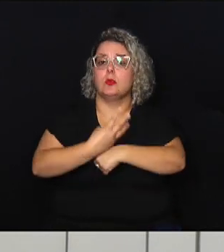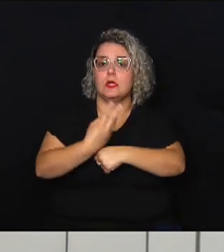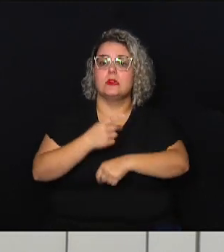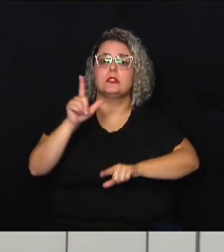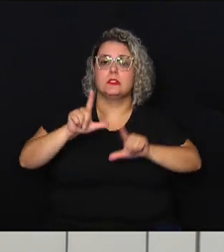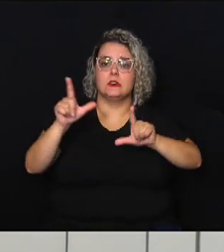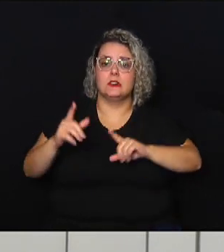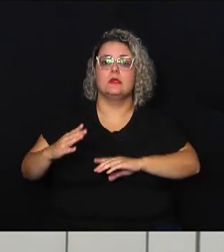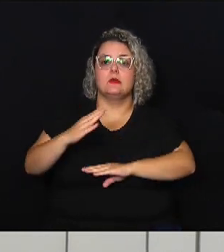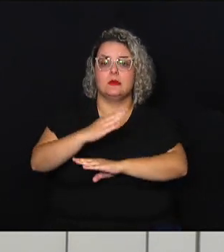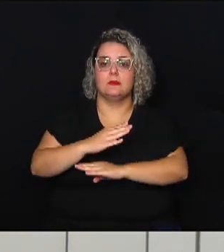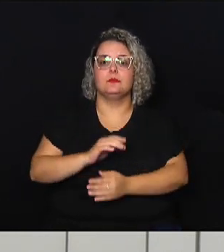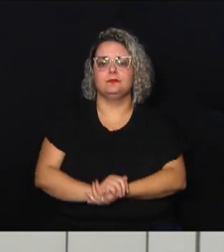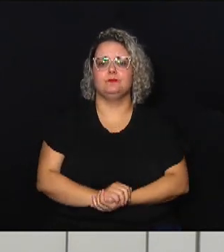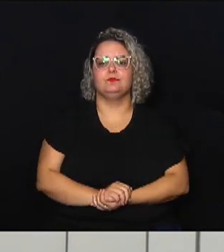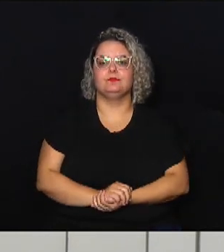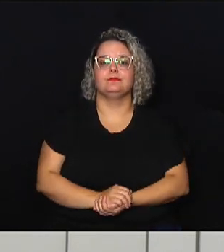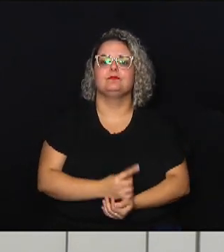Câmara. Anota aí.